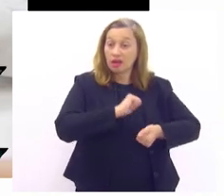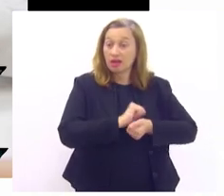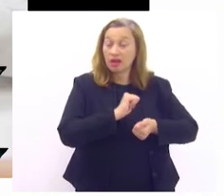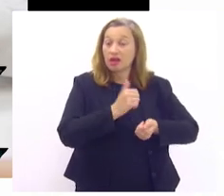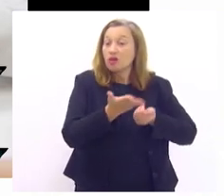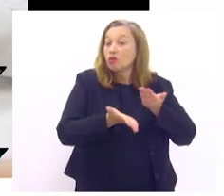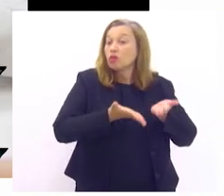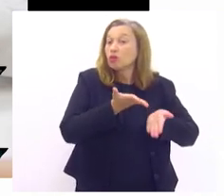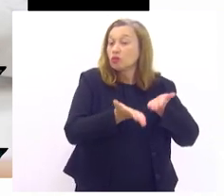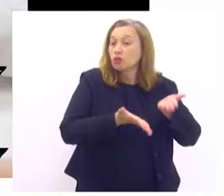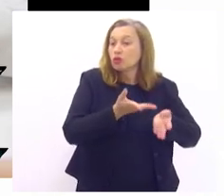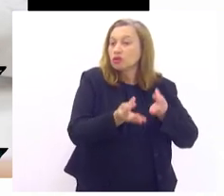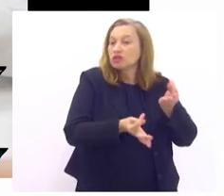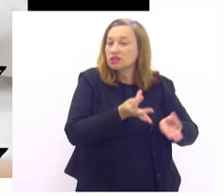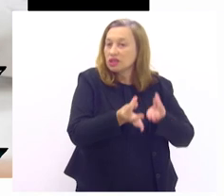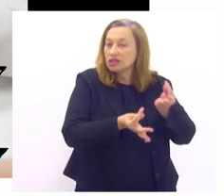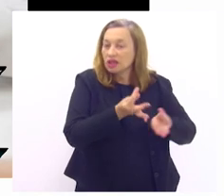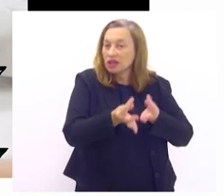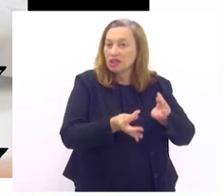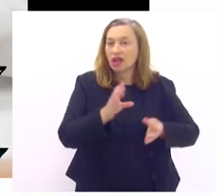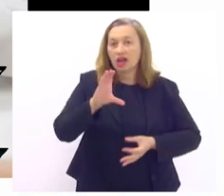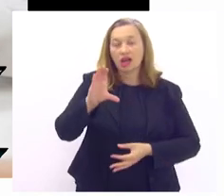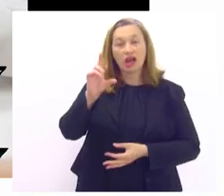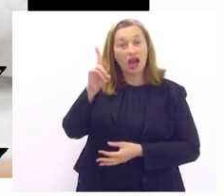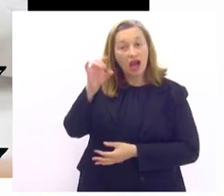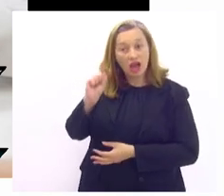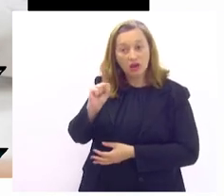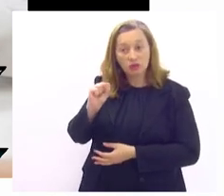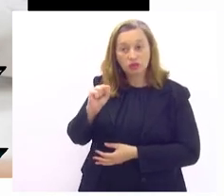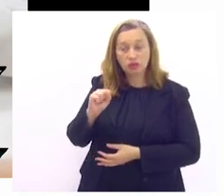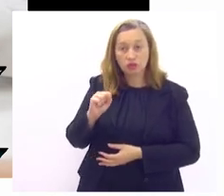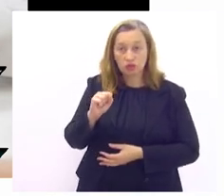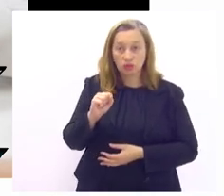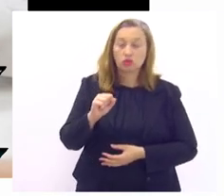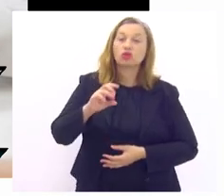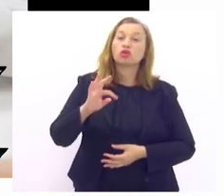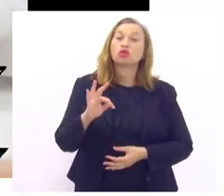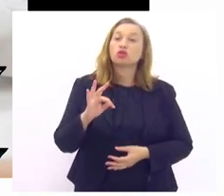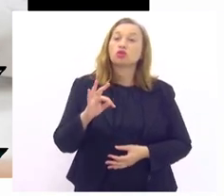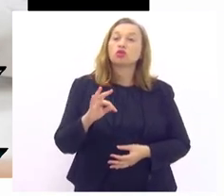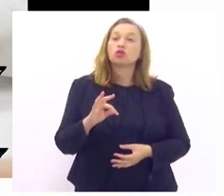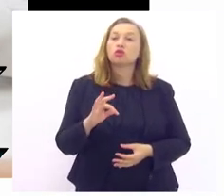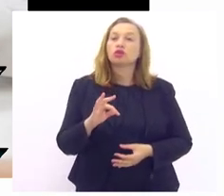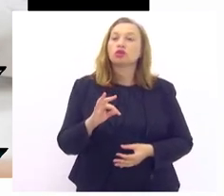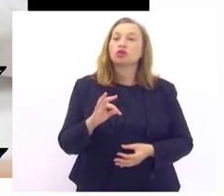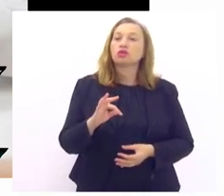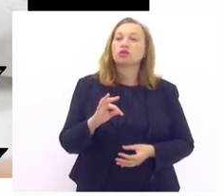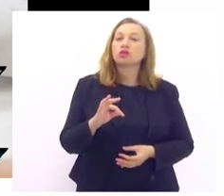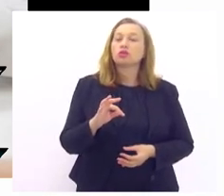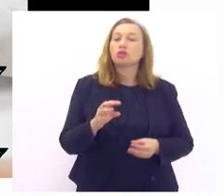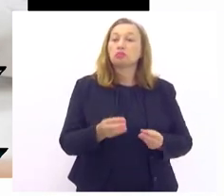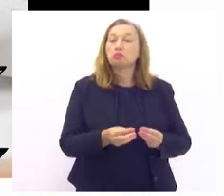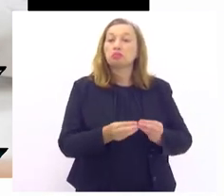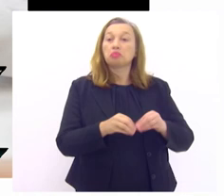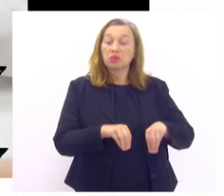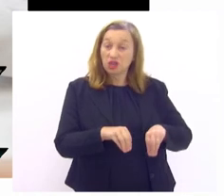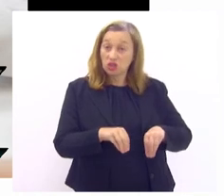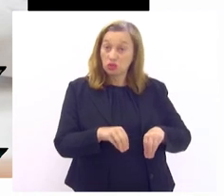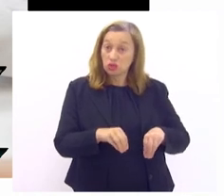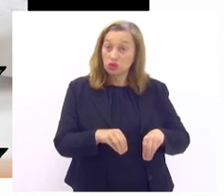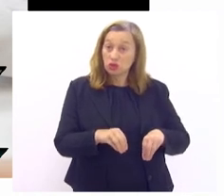hiperqueratoses dos calos das fissuras que são lesões lesões pré-ulcerativas são